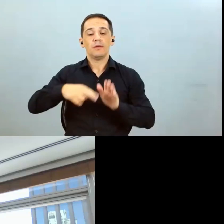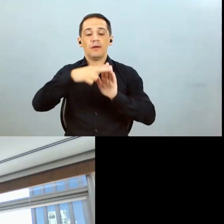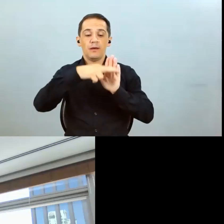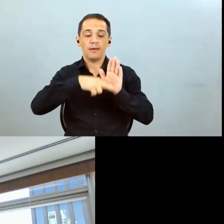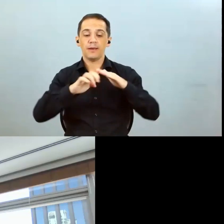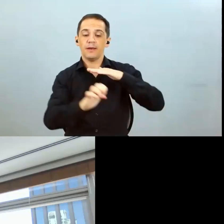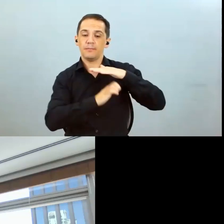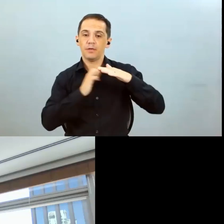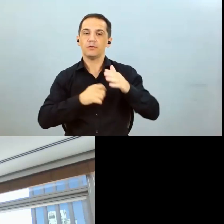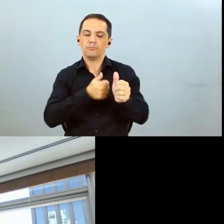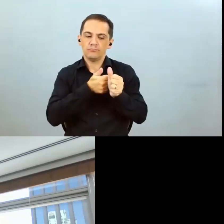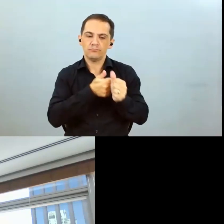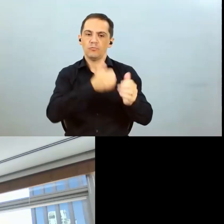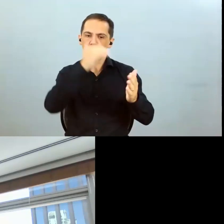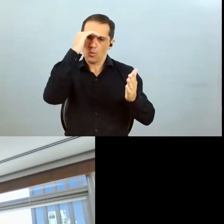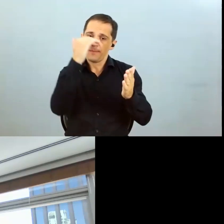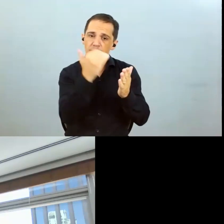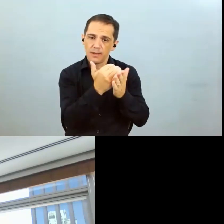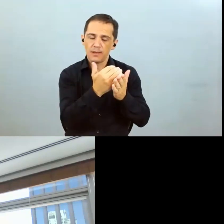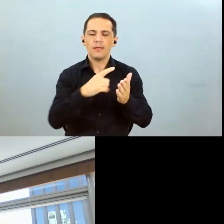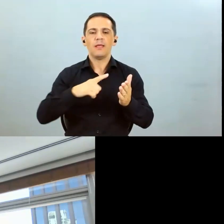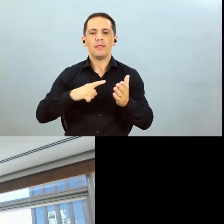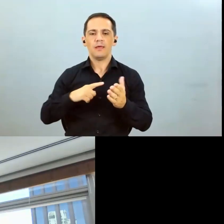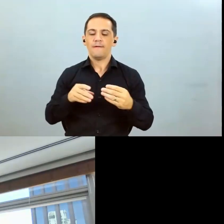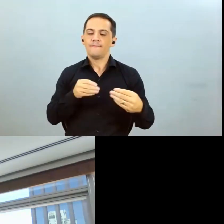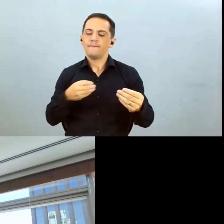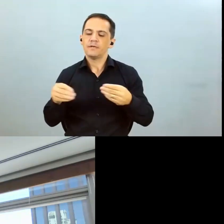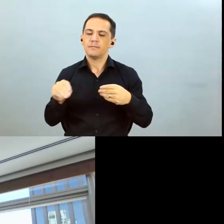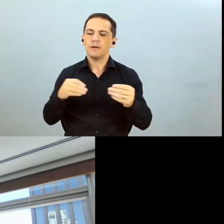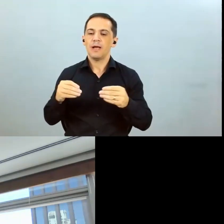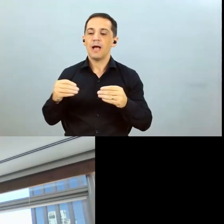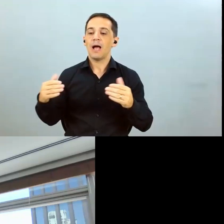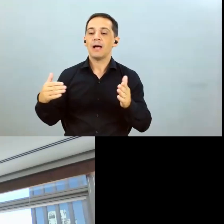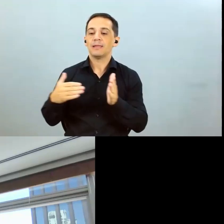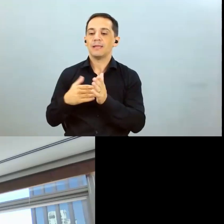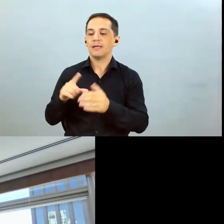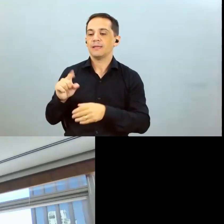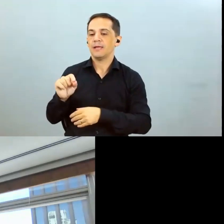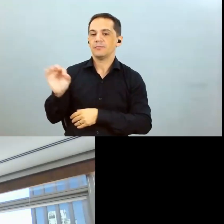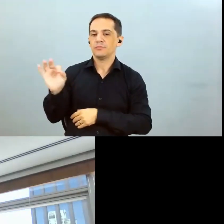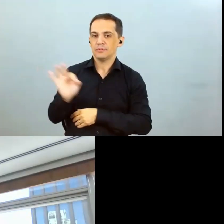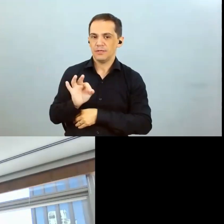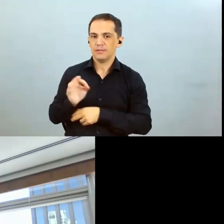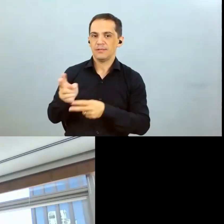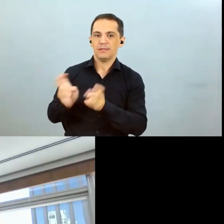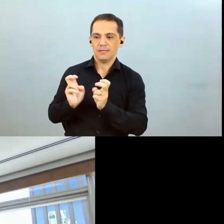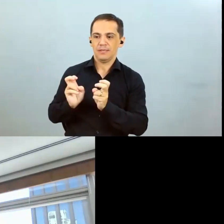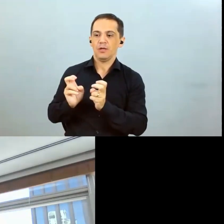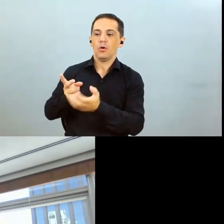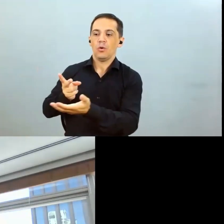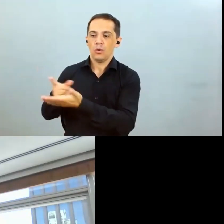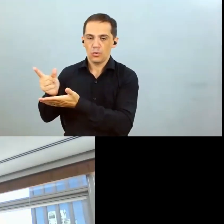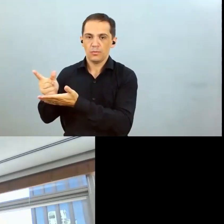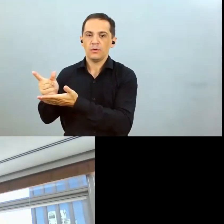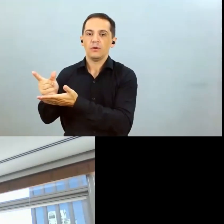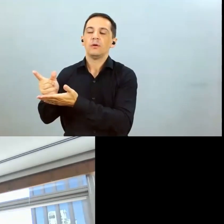aceitáveis, a gente tem uma flexibilidade, até 10% da tua receita eu posso comprar o insumo sem ter vendido a commodities. E a gente trabalha